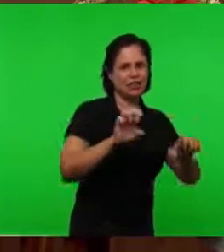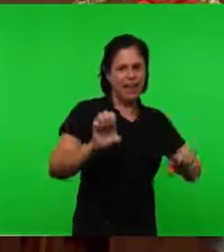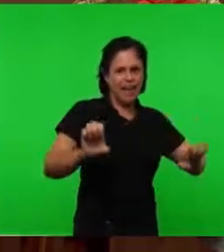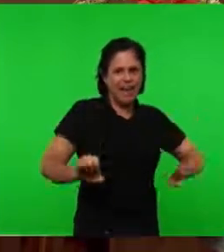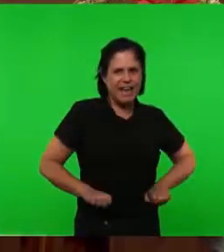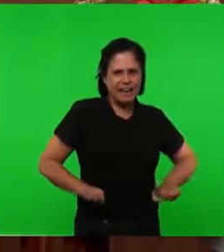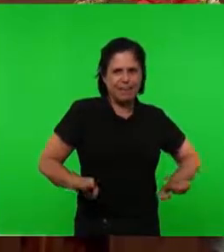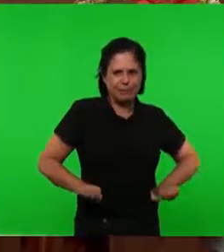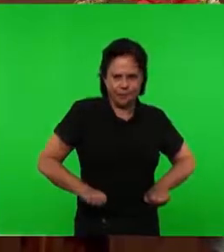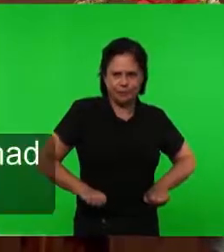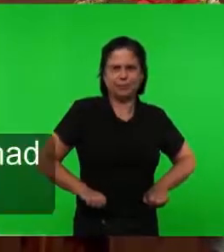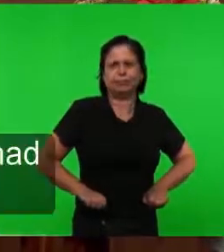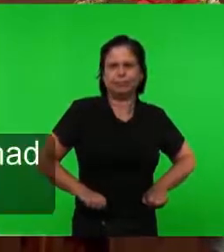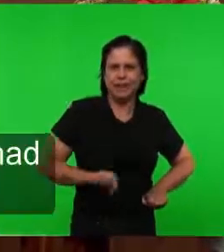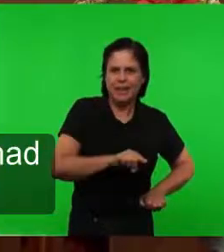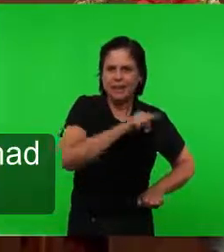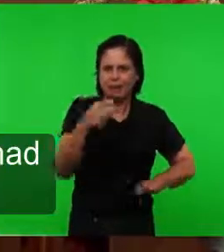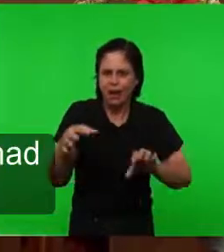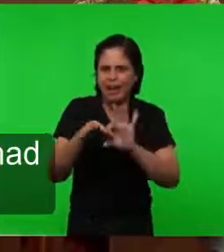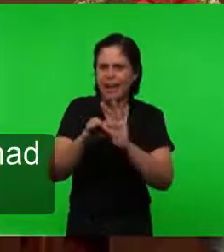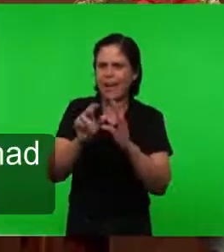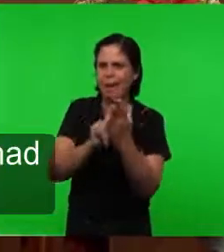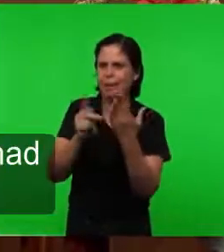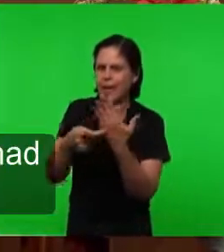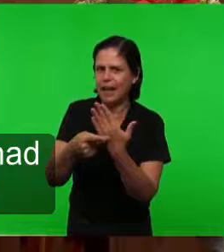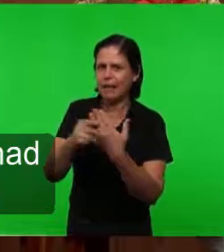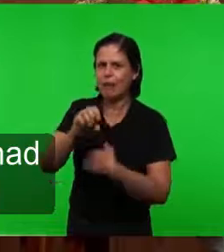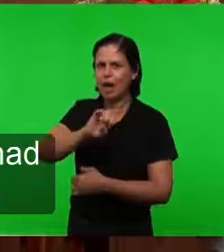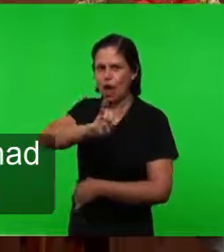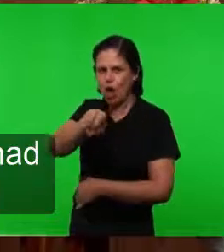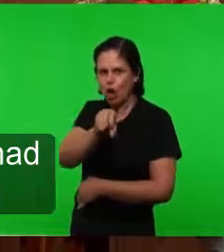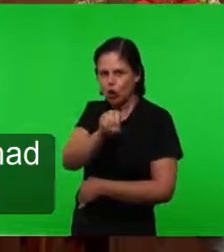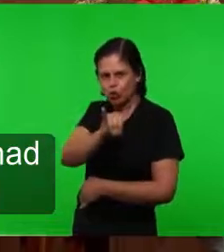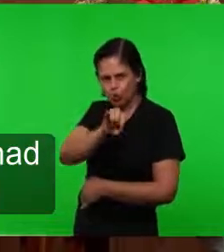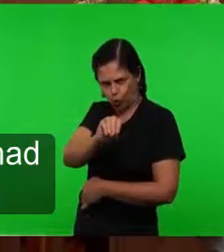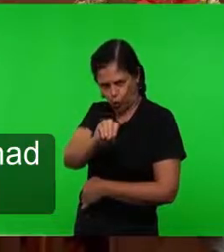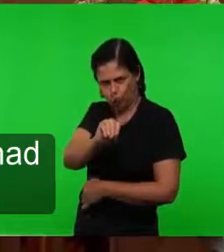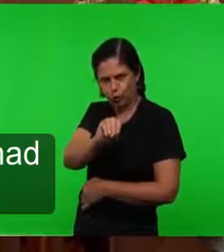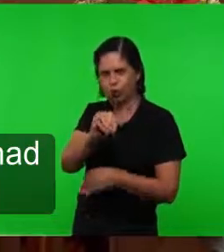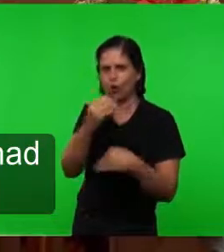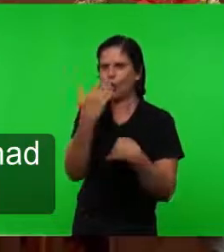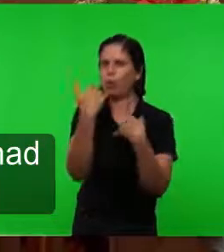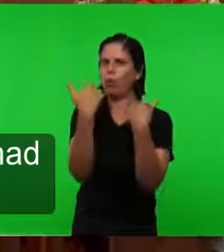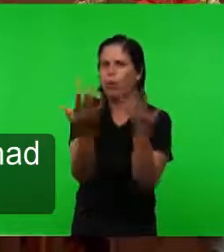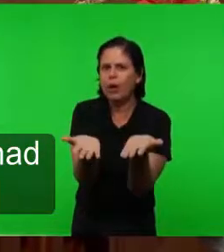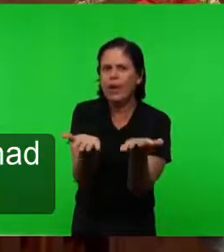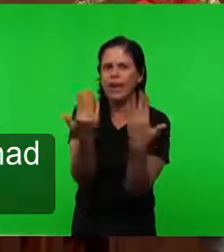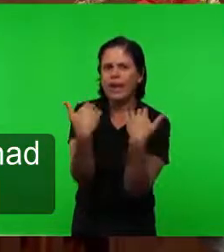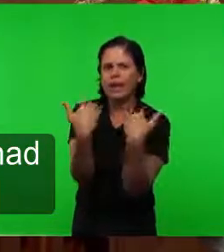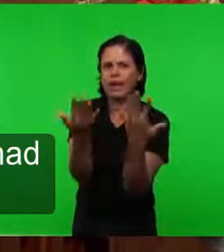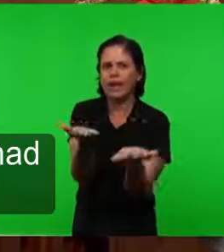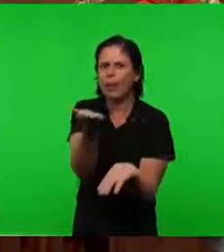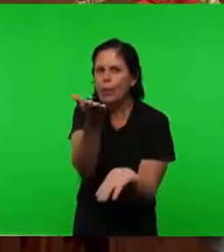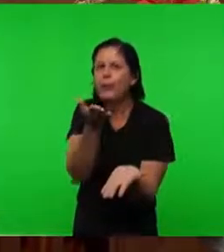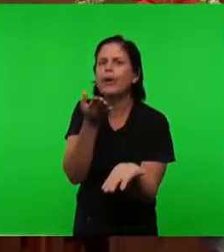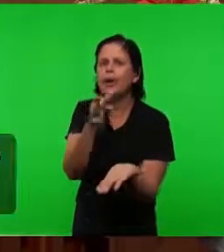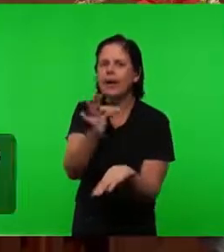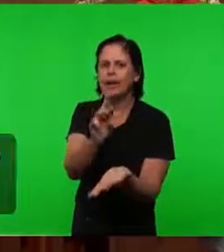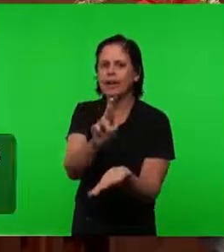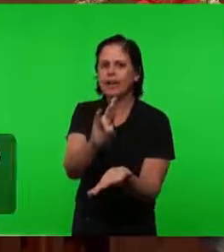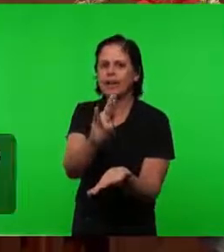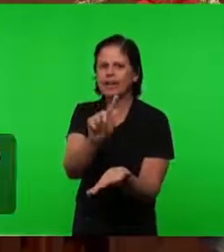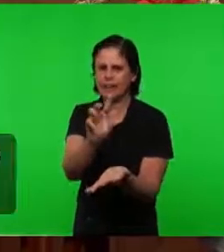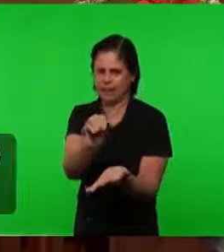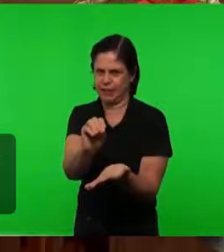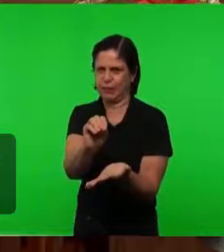Encontrar A parábola Do joio E do trigo Onde O trigo Teria que ser